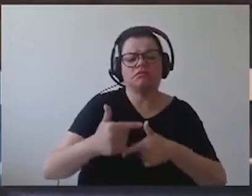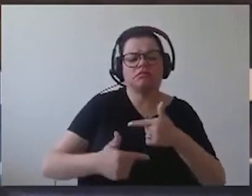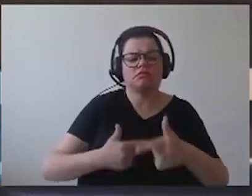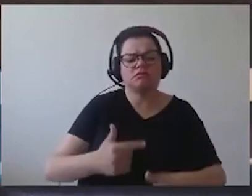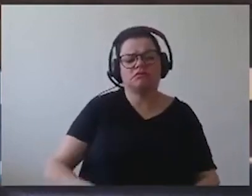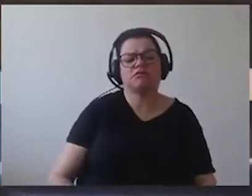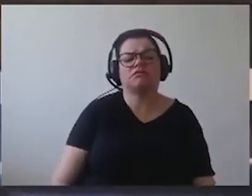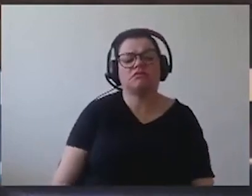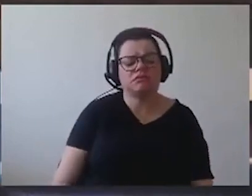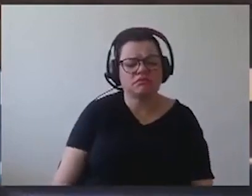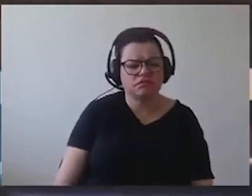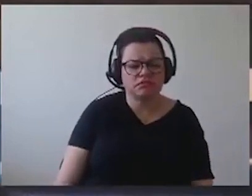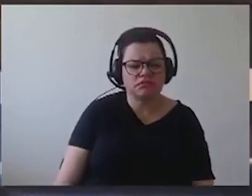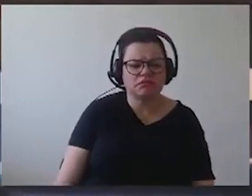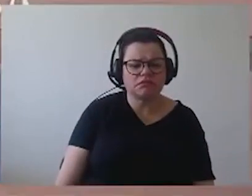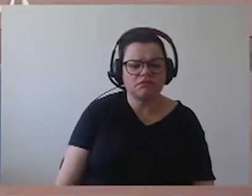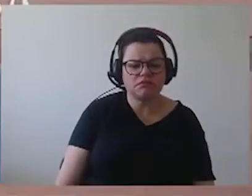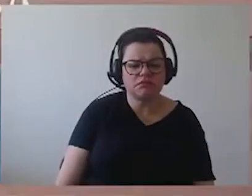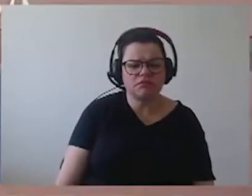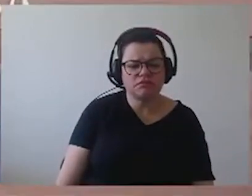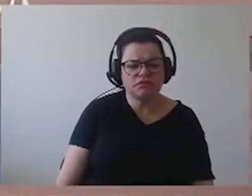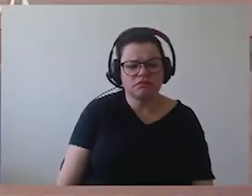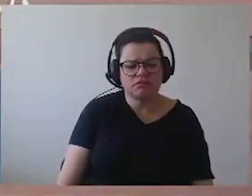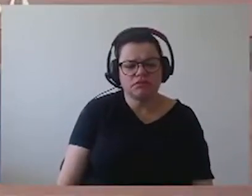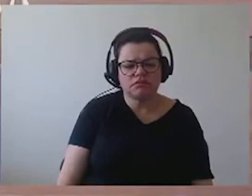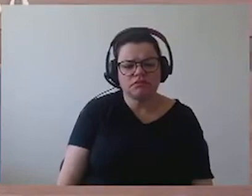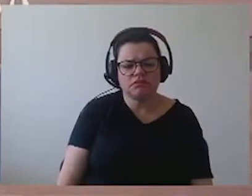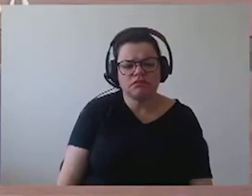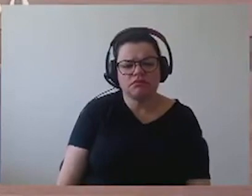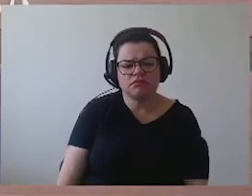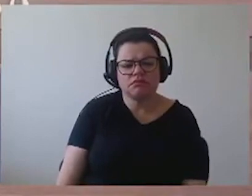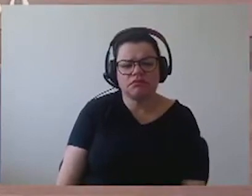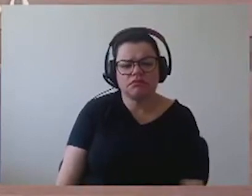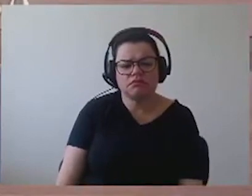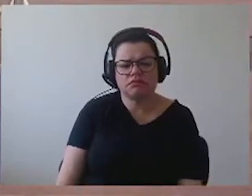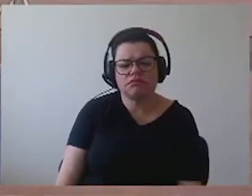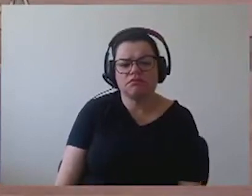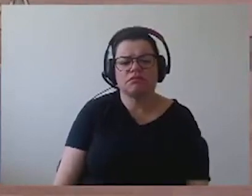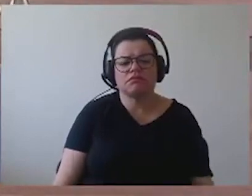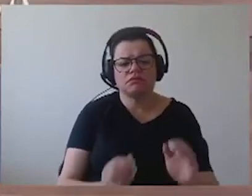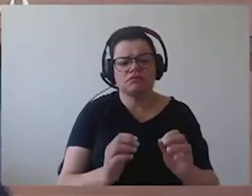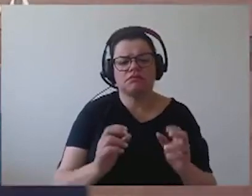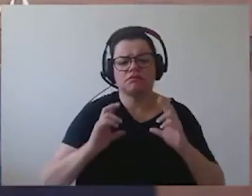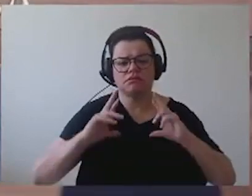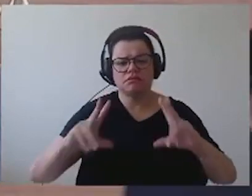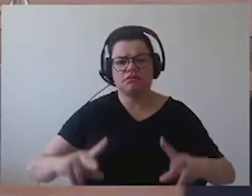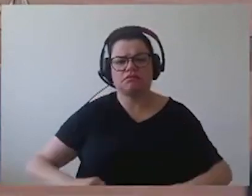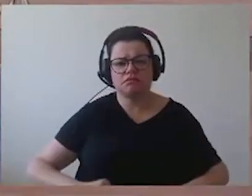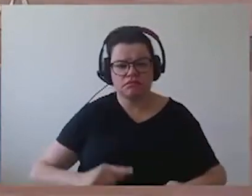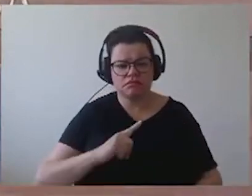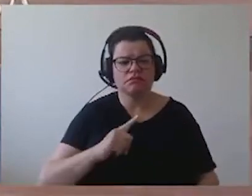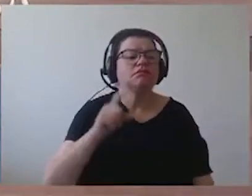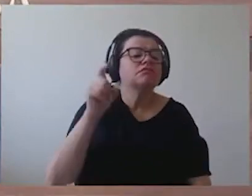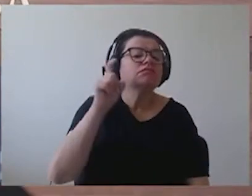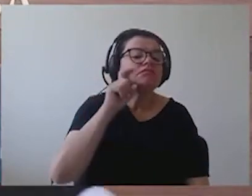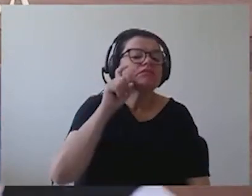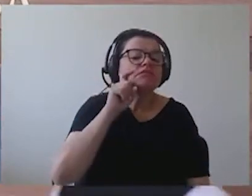Curitiba ao aeroporto. Temos a parte, vereador Vaione, vereador Alexandre Le Prevaux e Eder Borges.